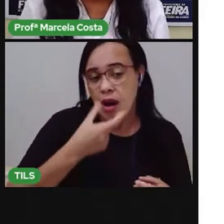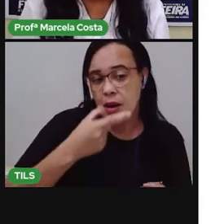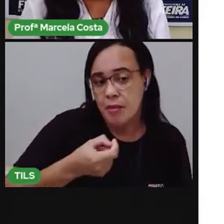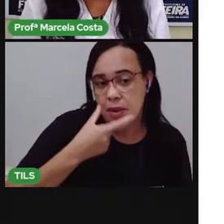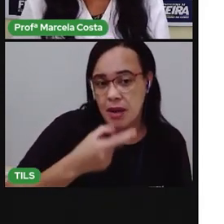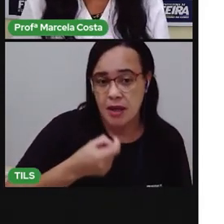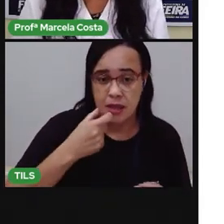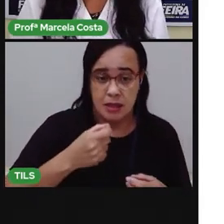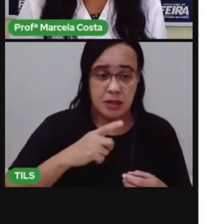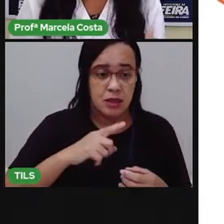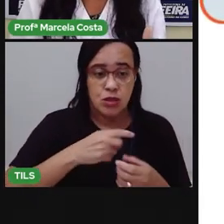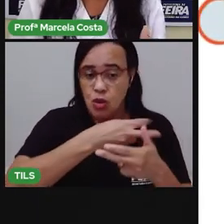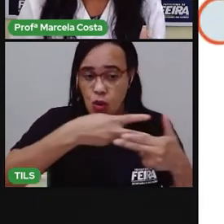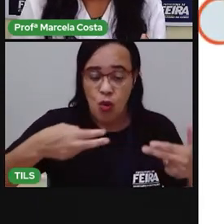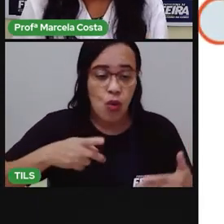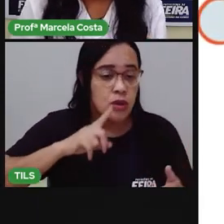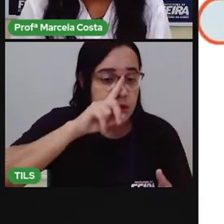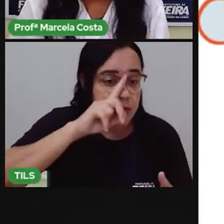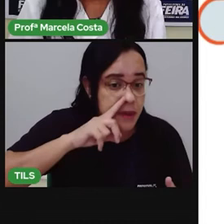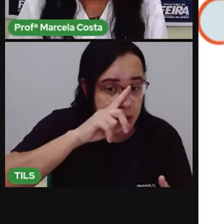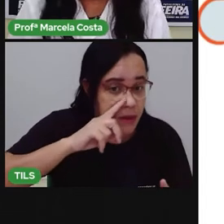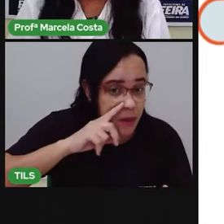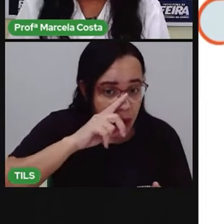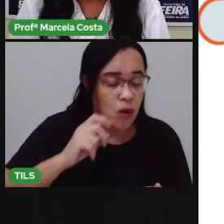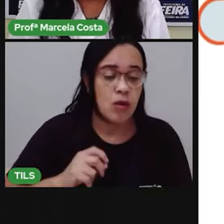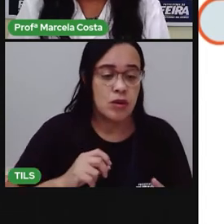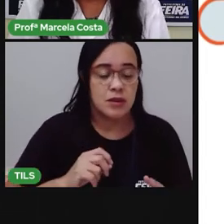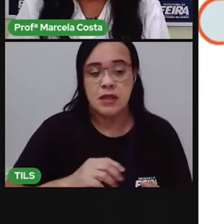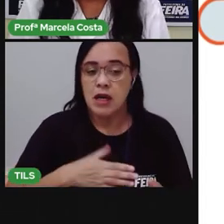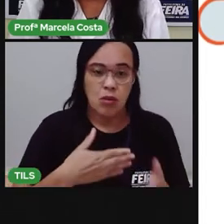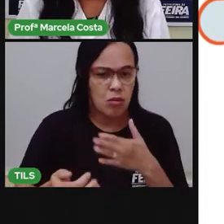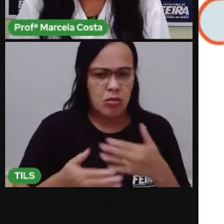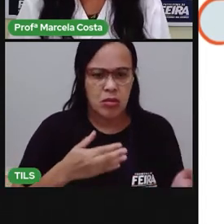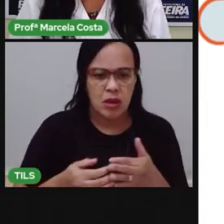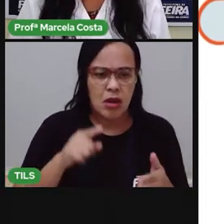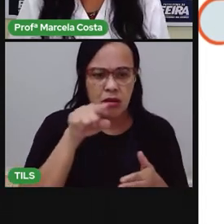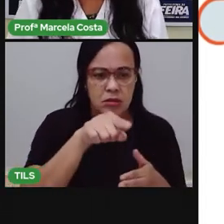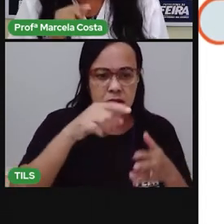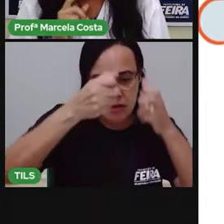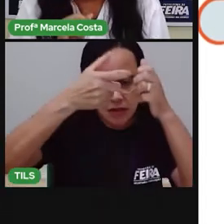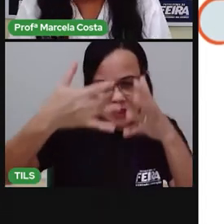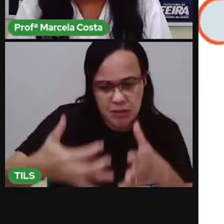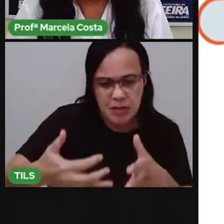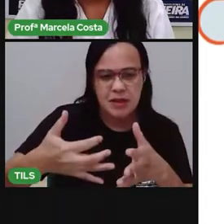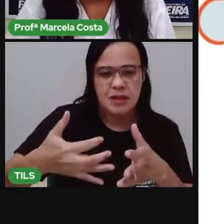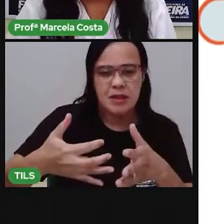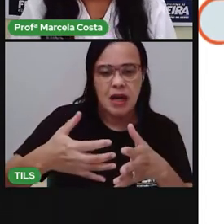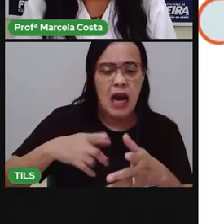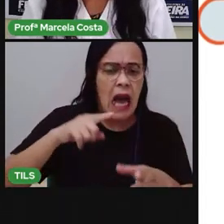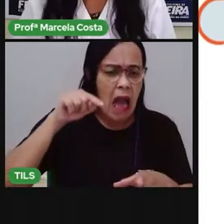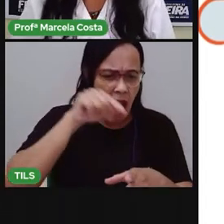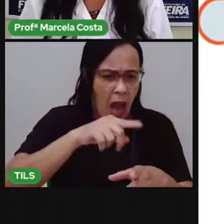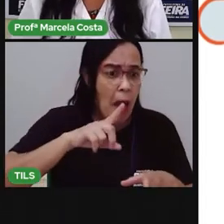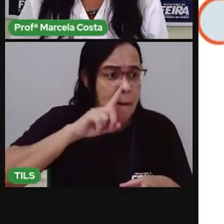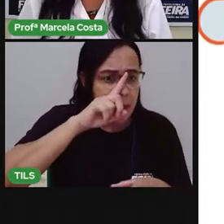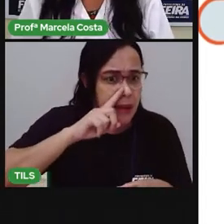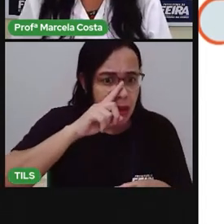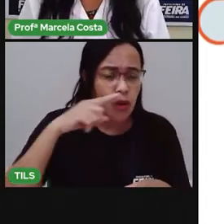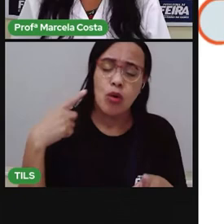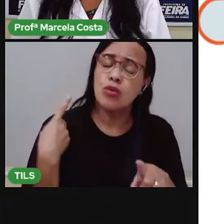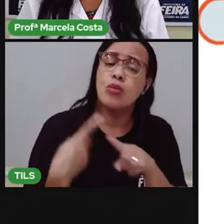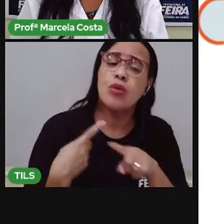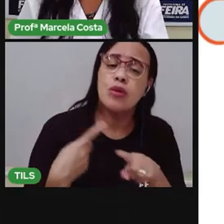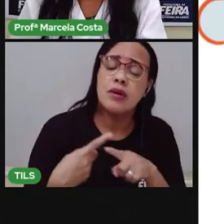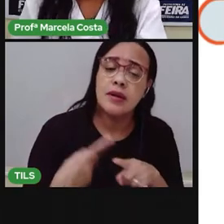limpeza e vai dizer o risco que ele oferece. Quero só ver se você vai conseguir cumprir o